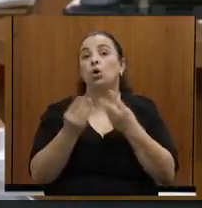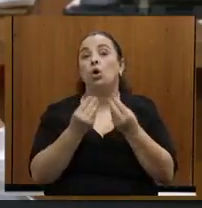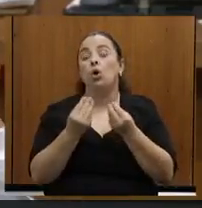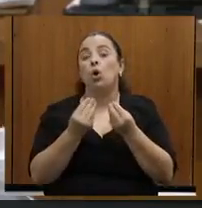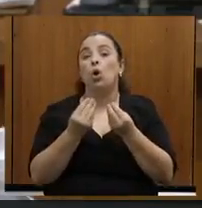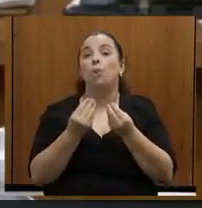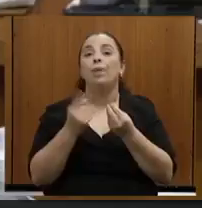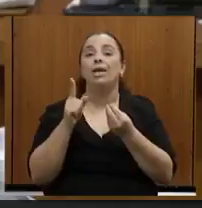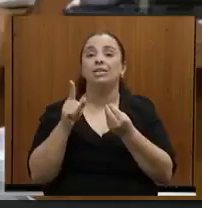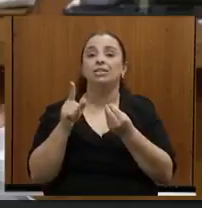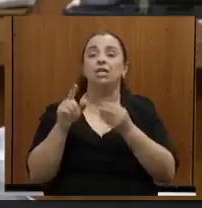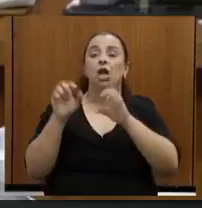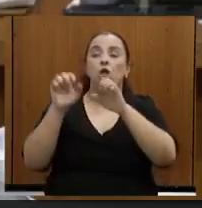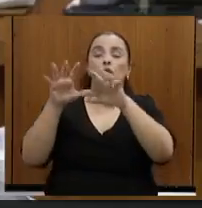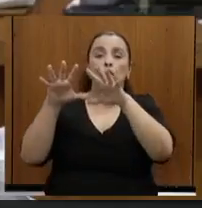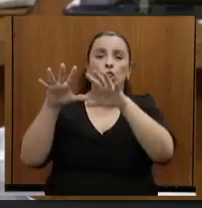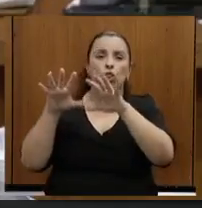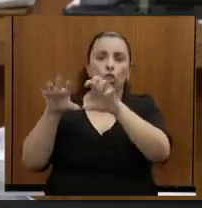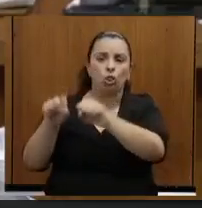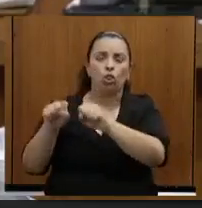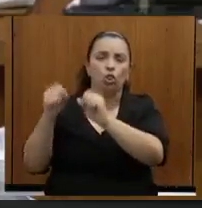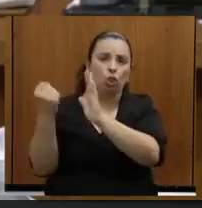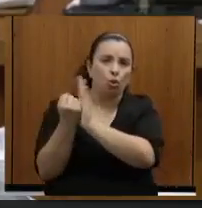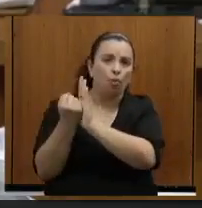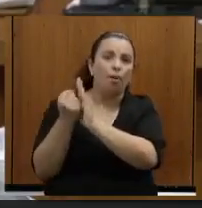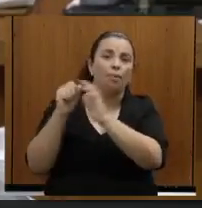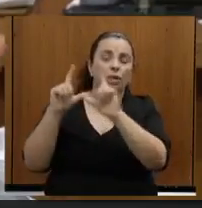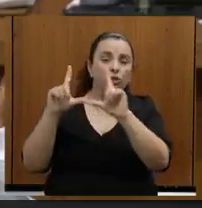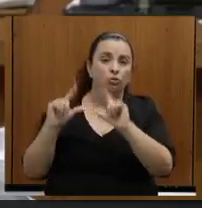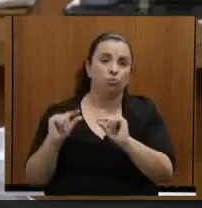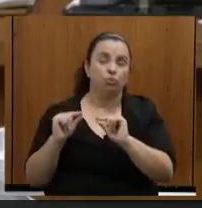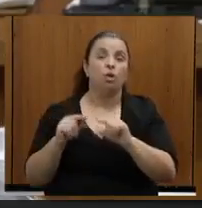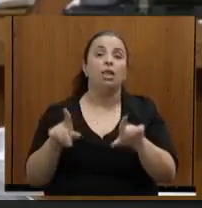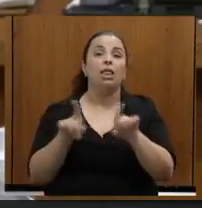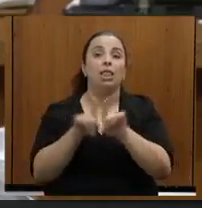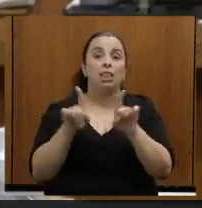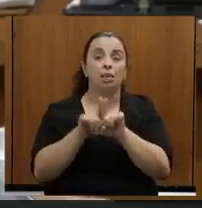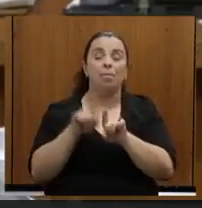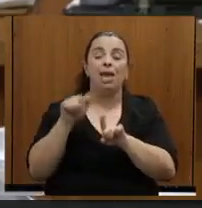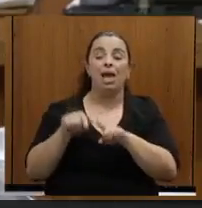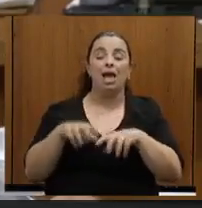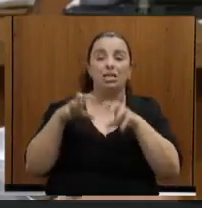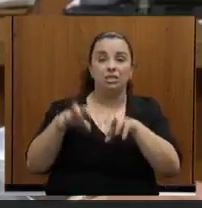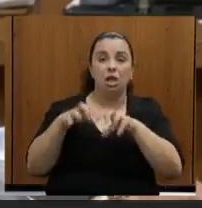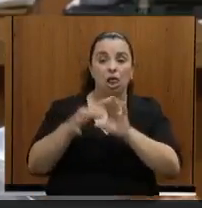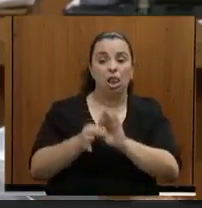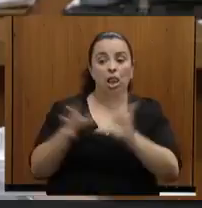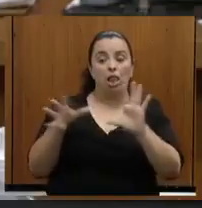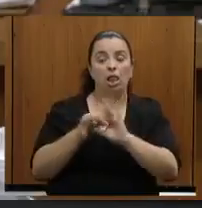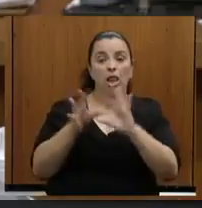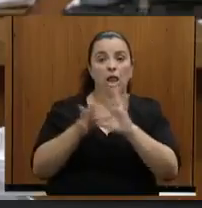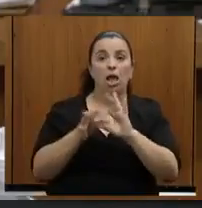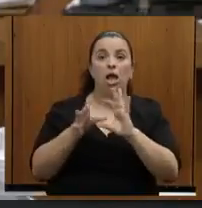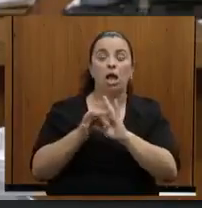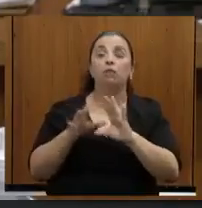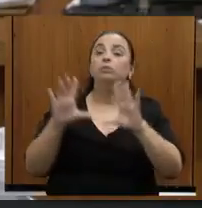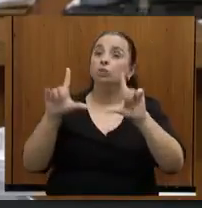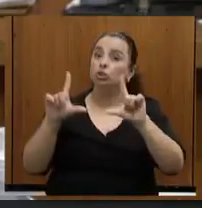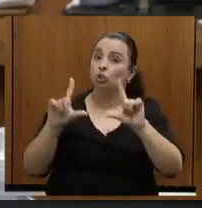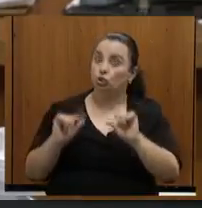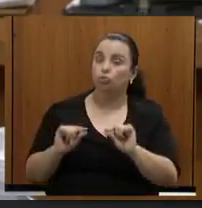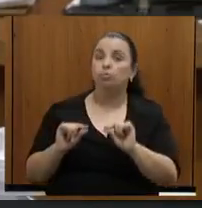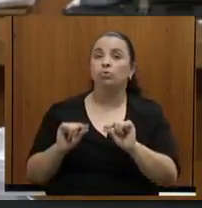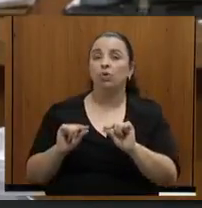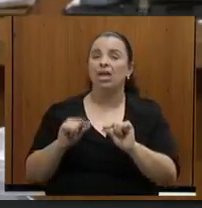tombamentos, das autorizações que foram dadas para mineração, porque elas estão ocorrendo, autorizações foram dadas, eu tenho esses documentos todos,